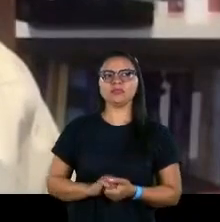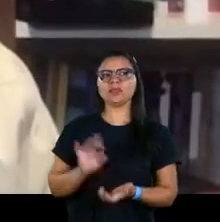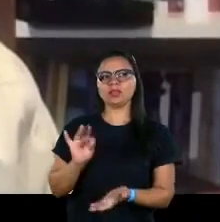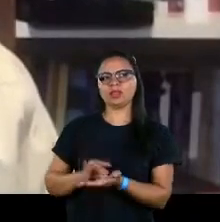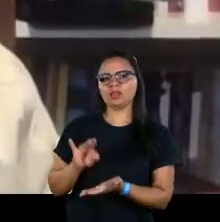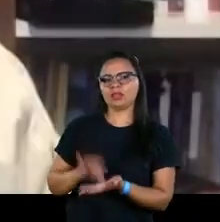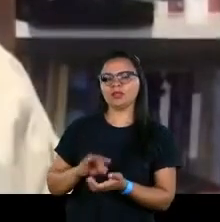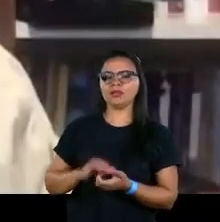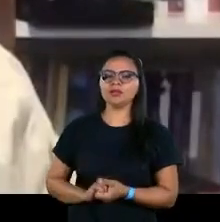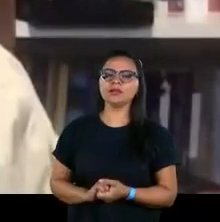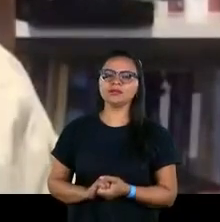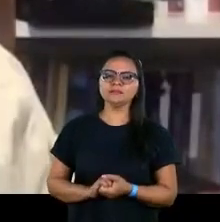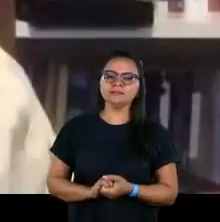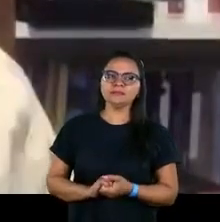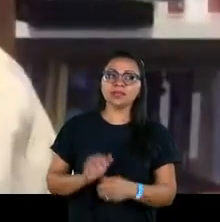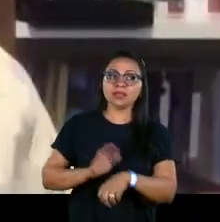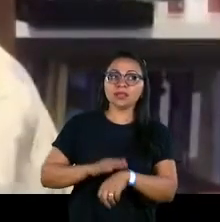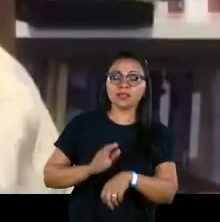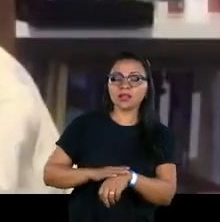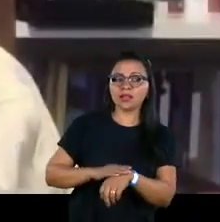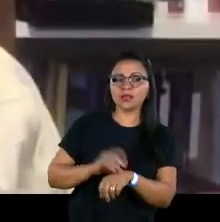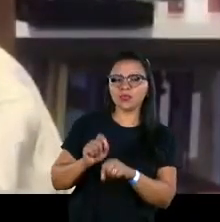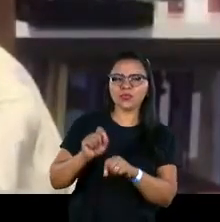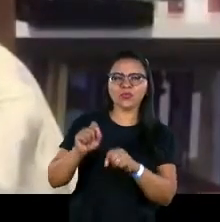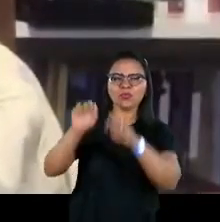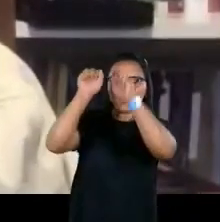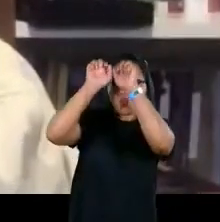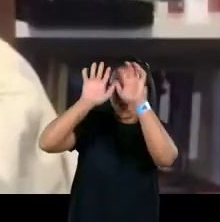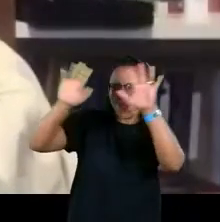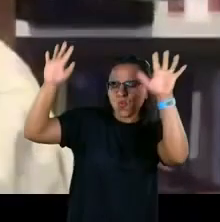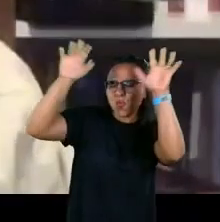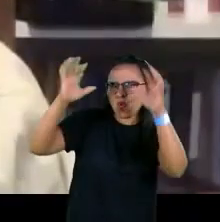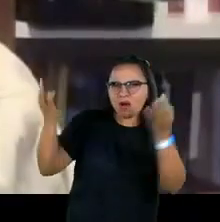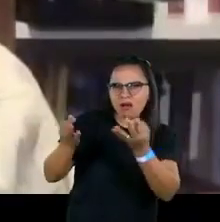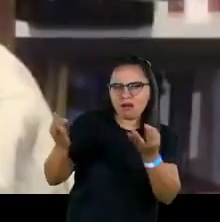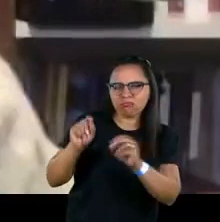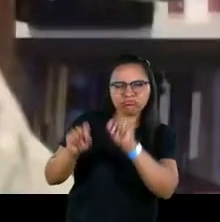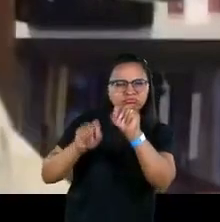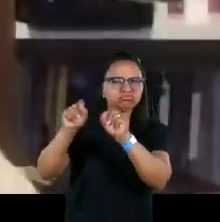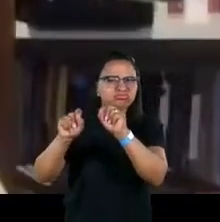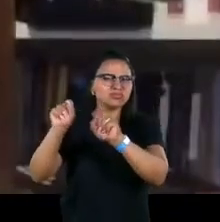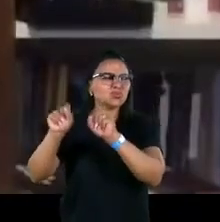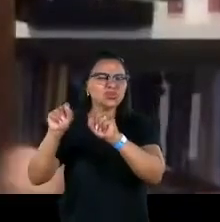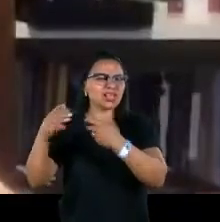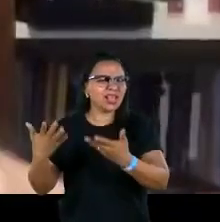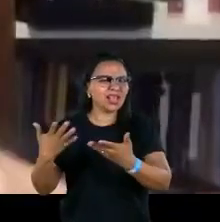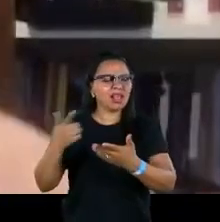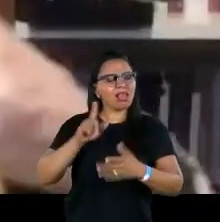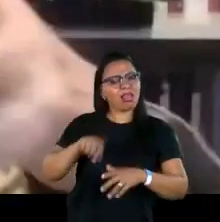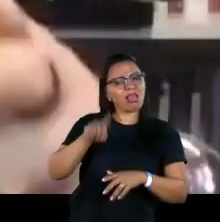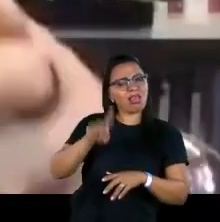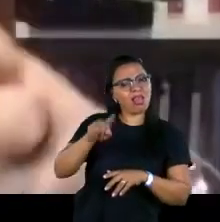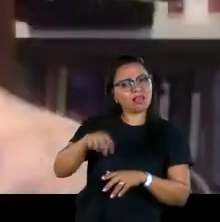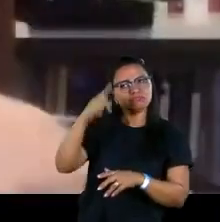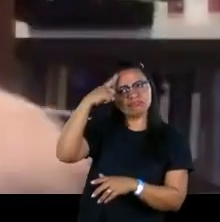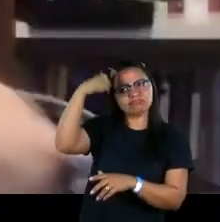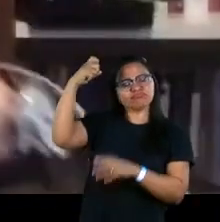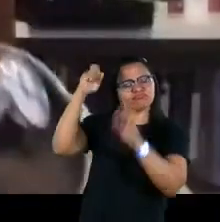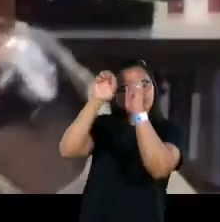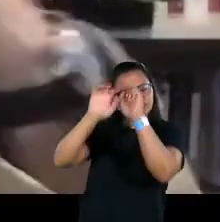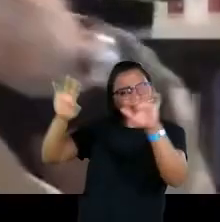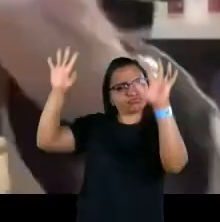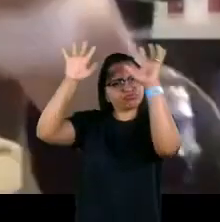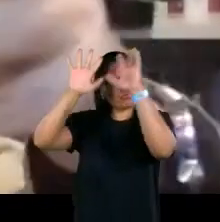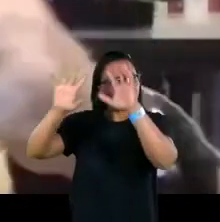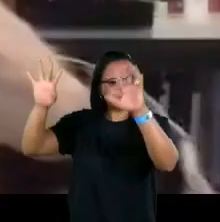certeza. então, é por falar das utopias, utopia, o que que é? É aquilo que foi criado, foi